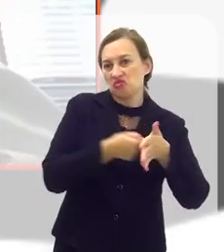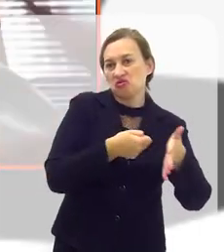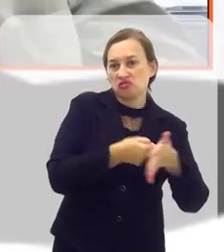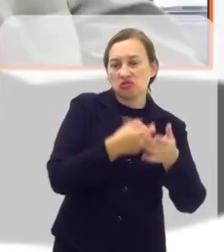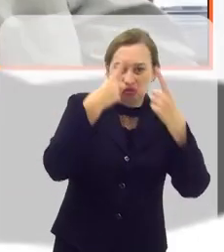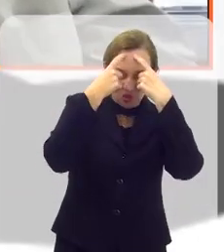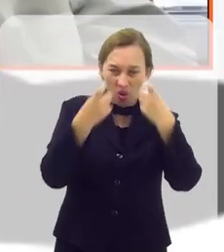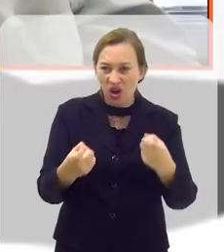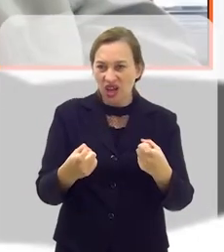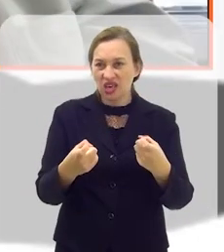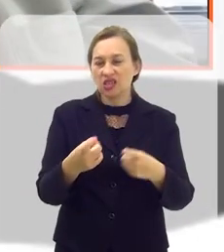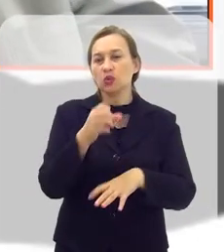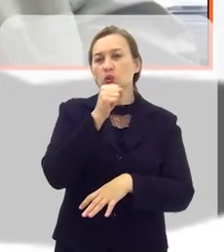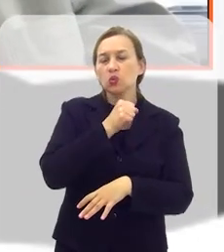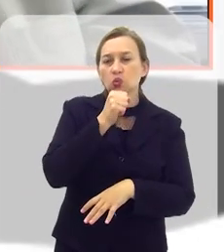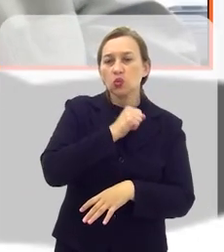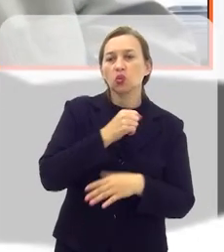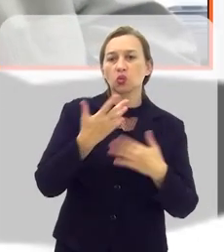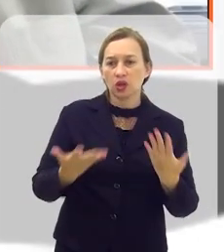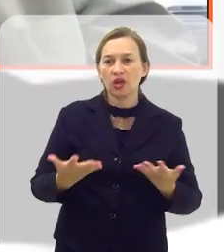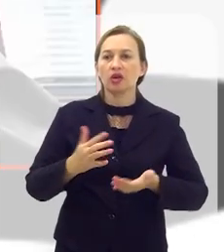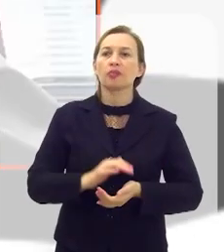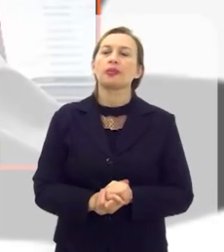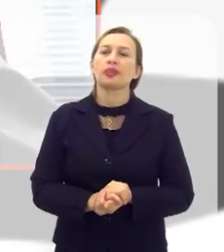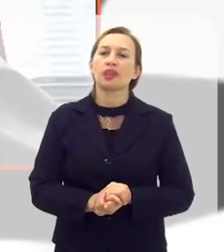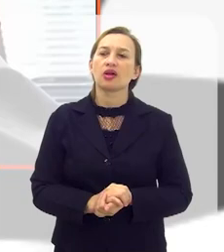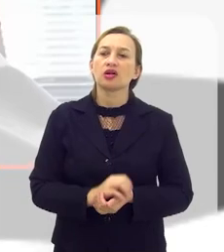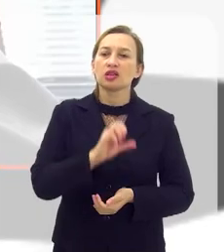violência. Maltrato de idoso, né?